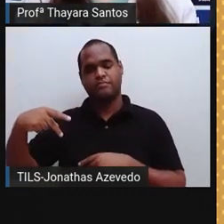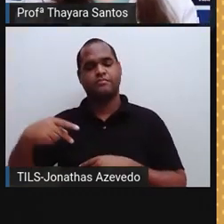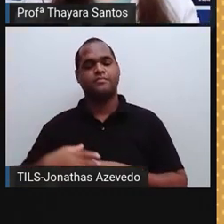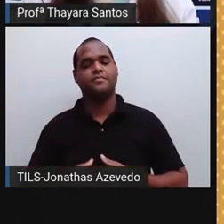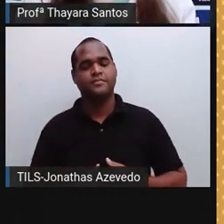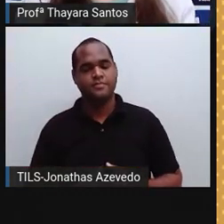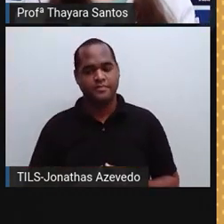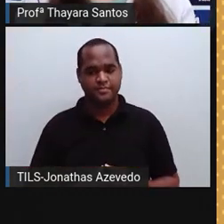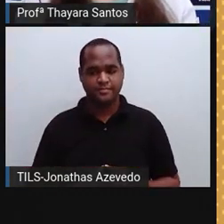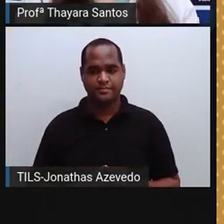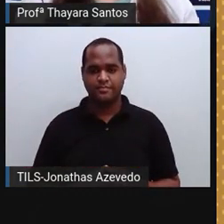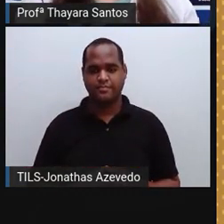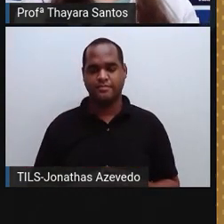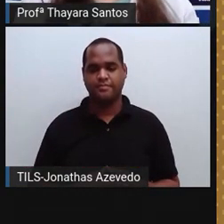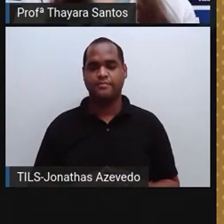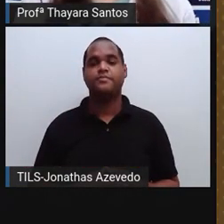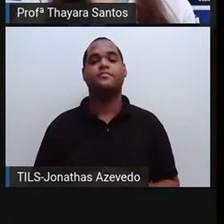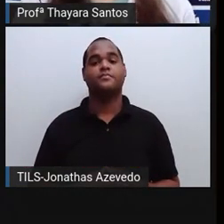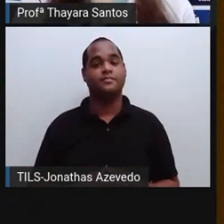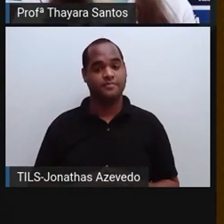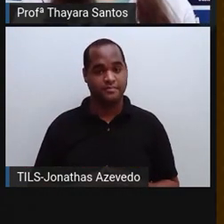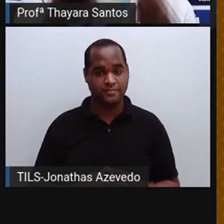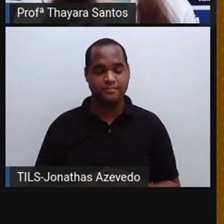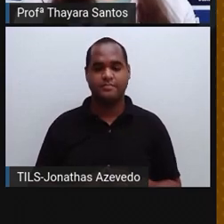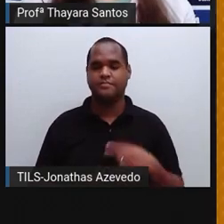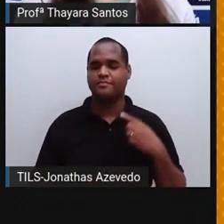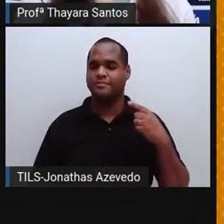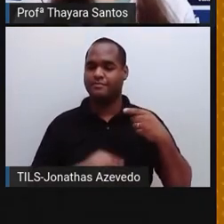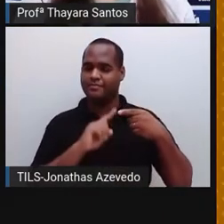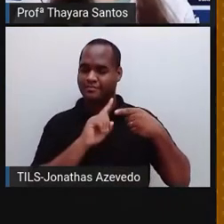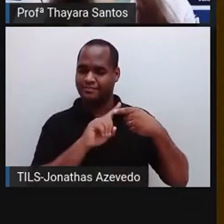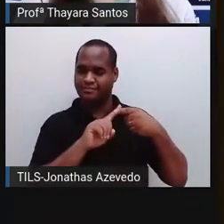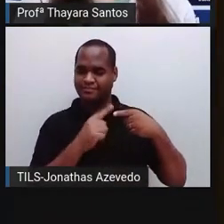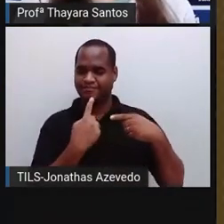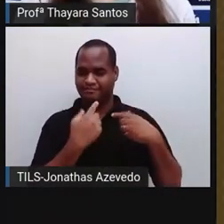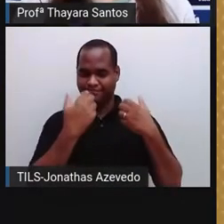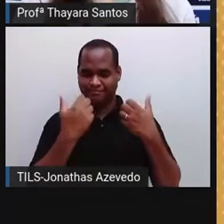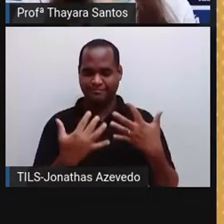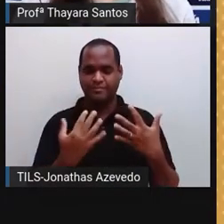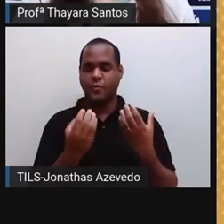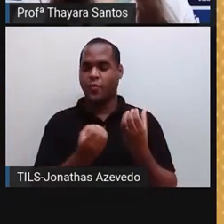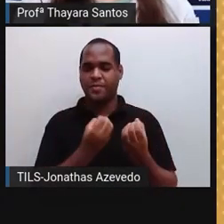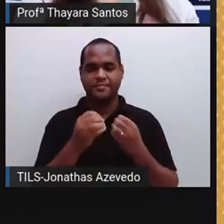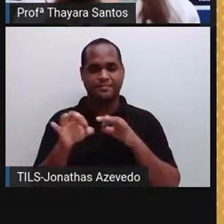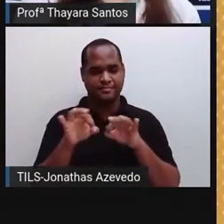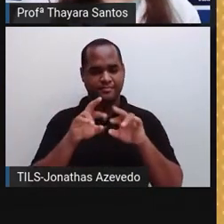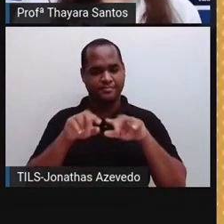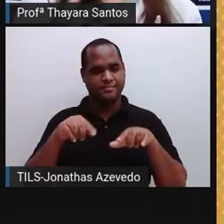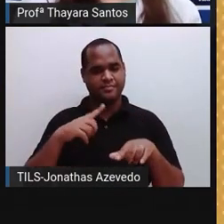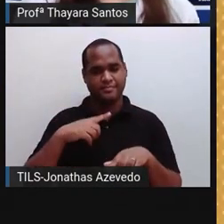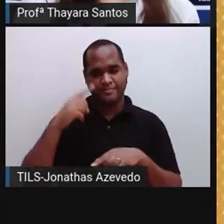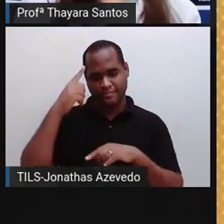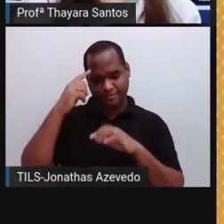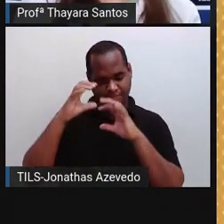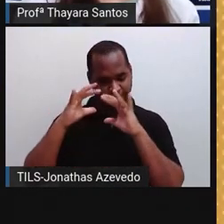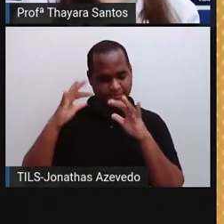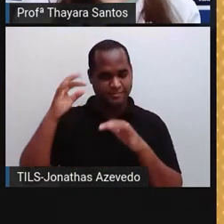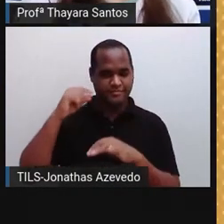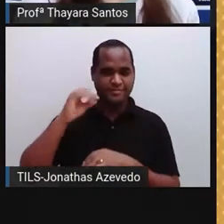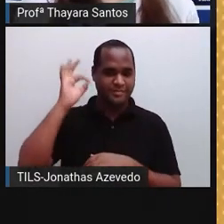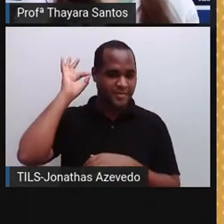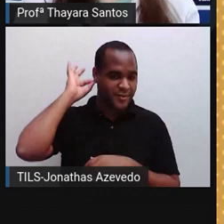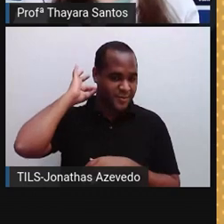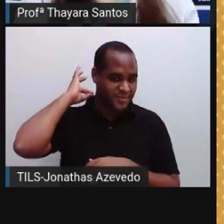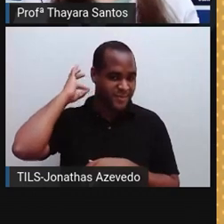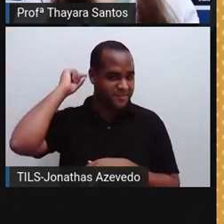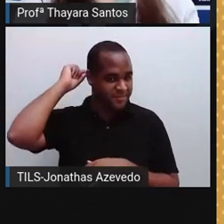periférico, que é o SNP. O sistema nervoso central, ele é formado pelo encéfalo mais a medula